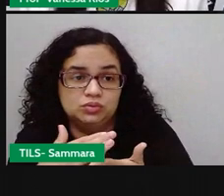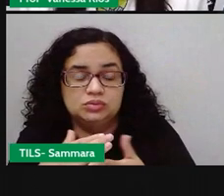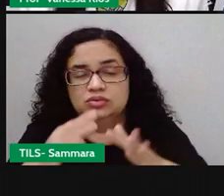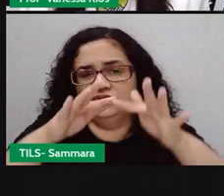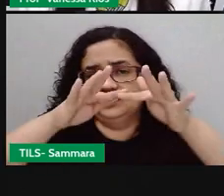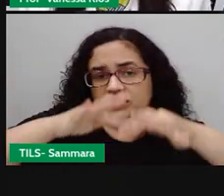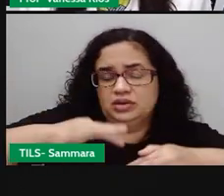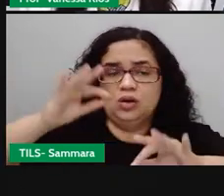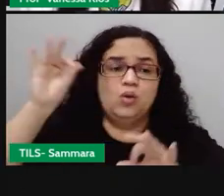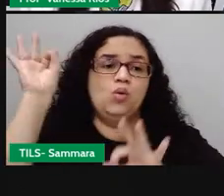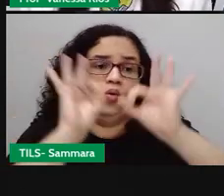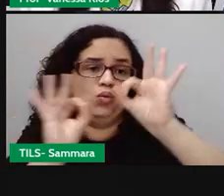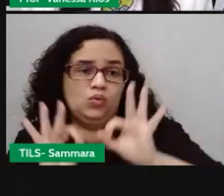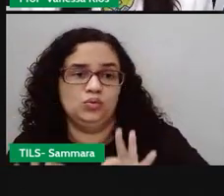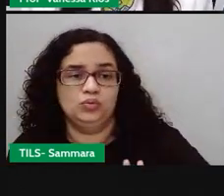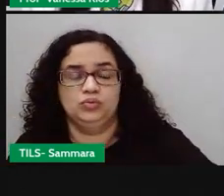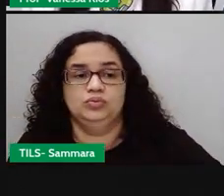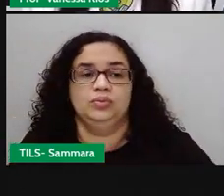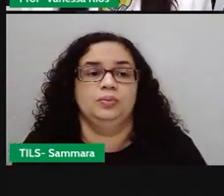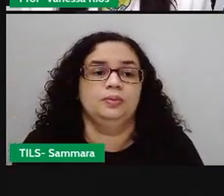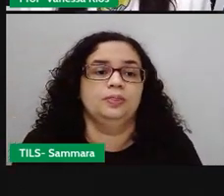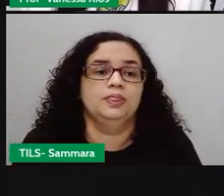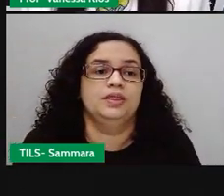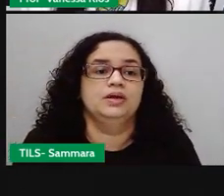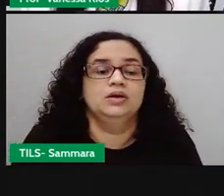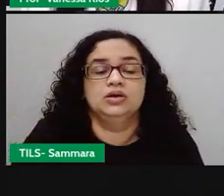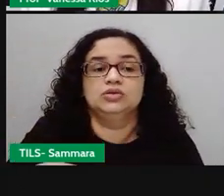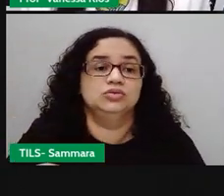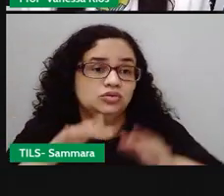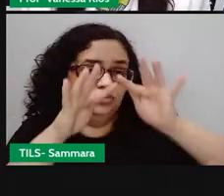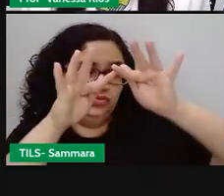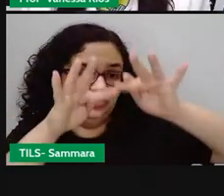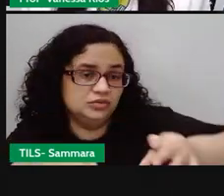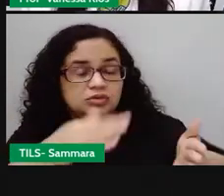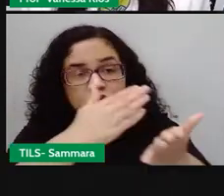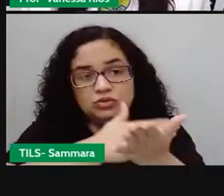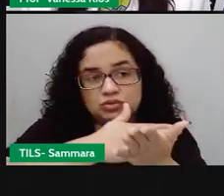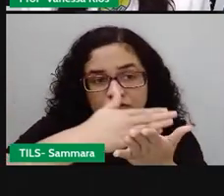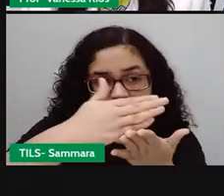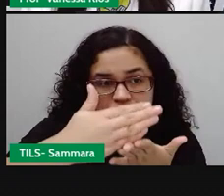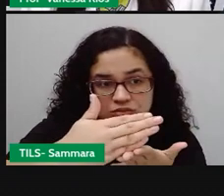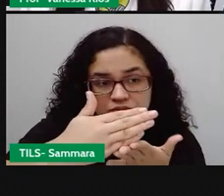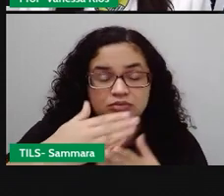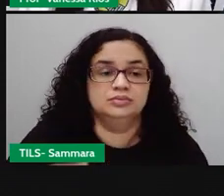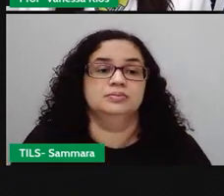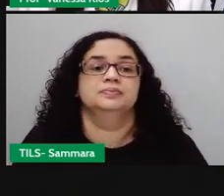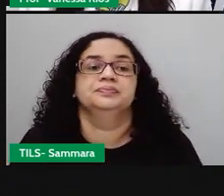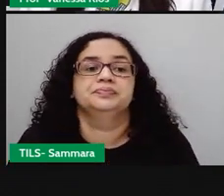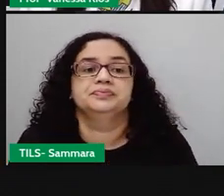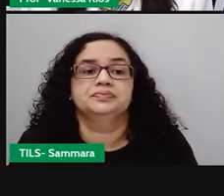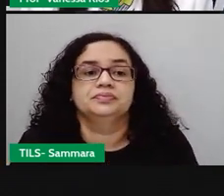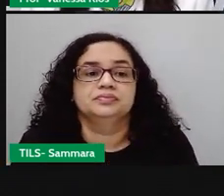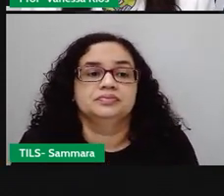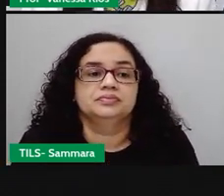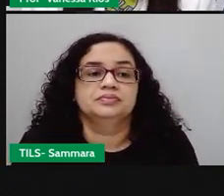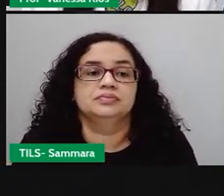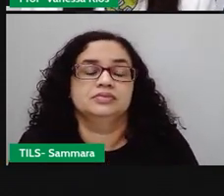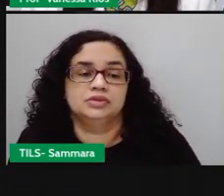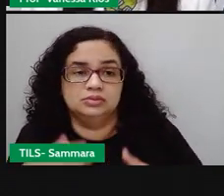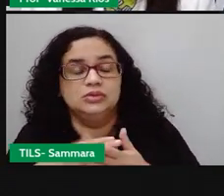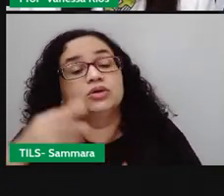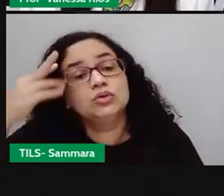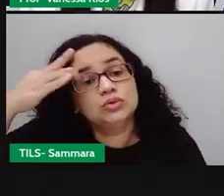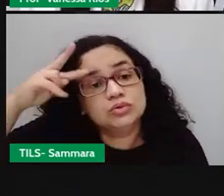final. Tem trechos que deveriam estar no final. Fazem parte do final. E está no meio da